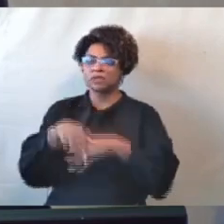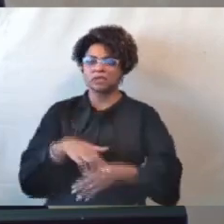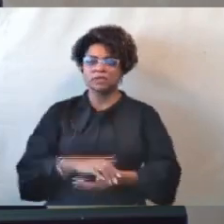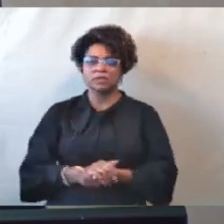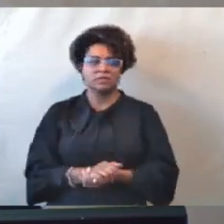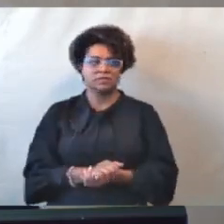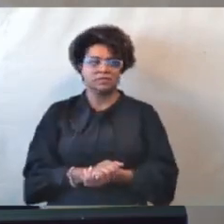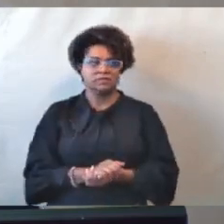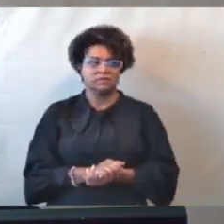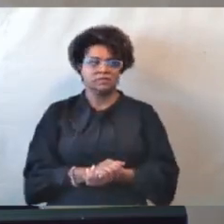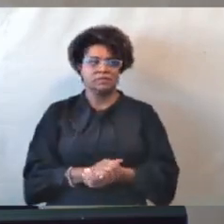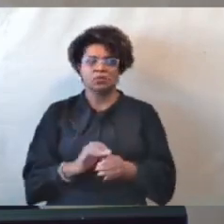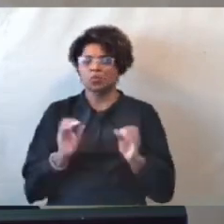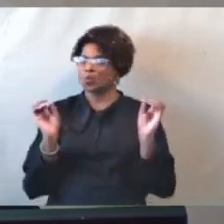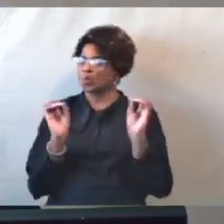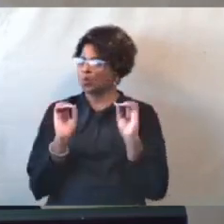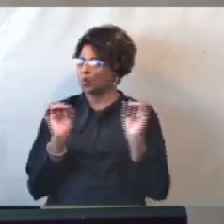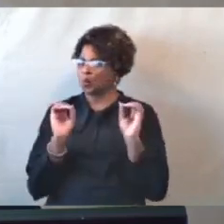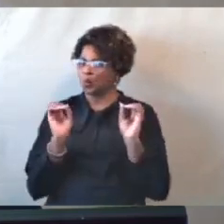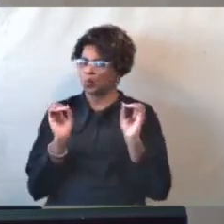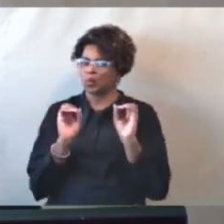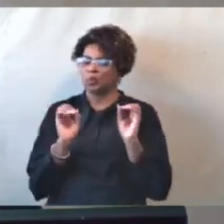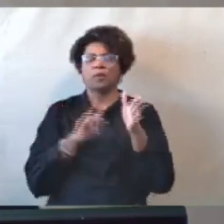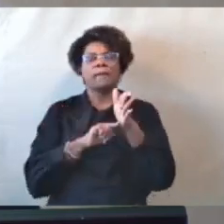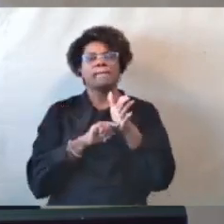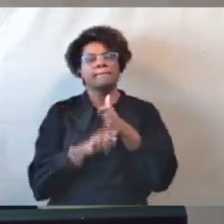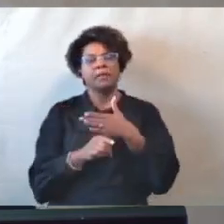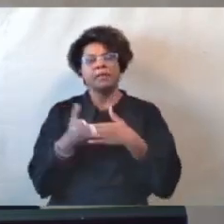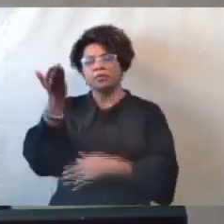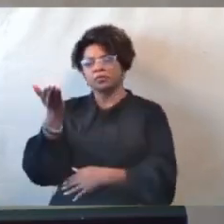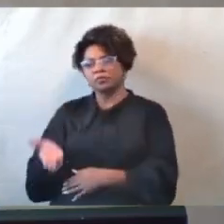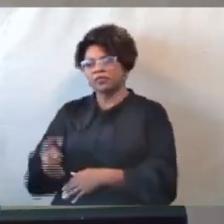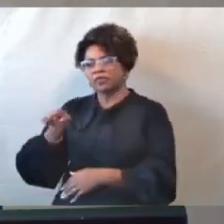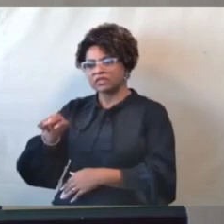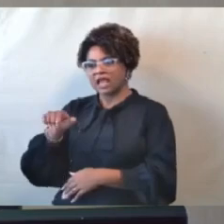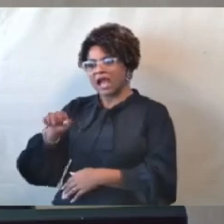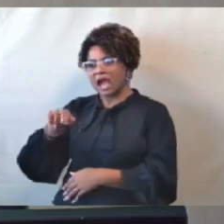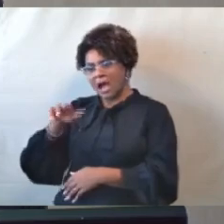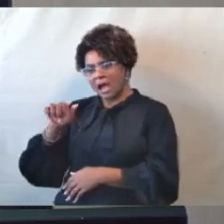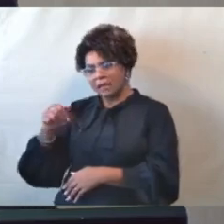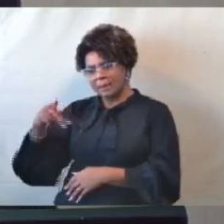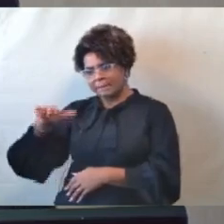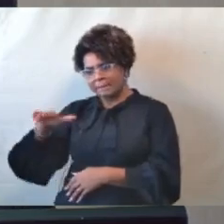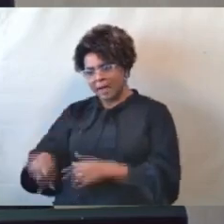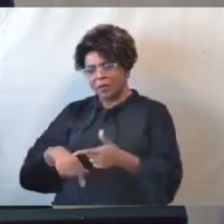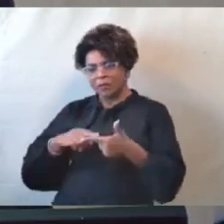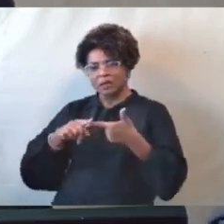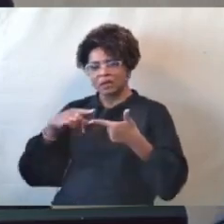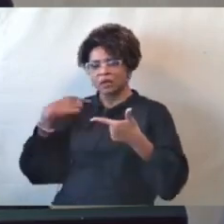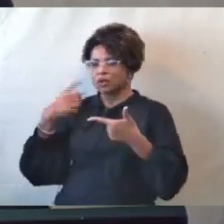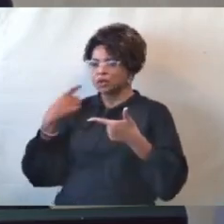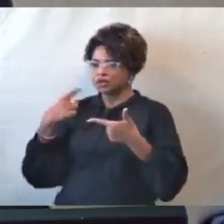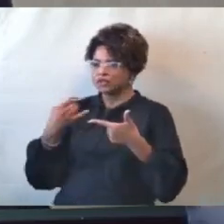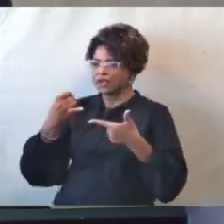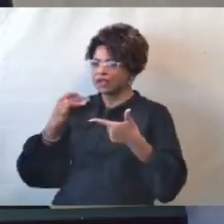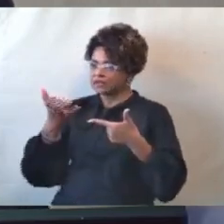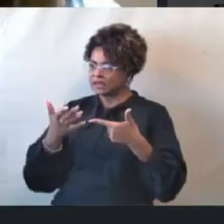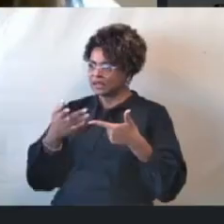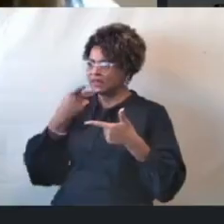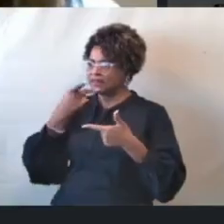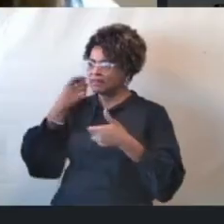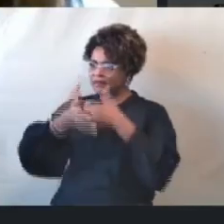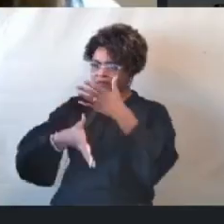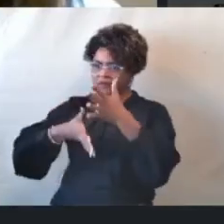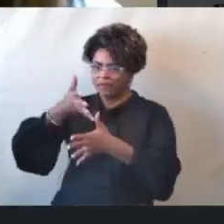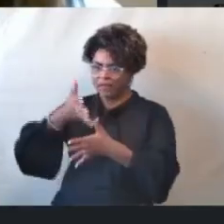Não havendo, eu indago a senhora Ana Paula e o doutor Fernando Couto se desejam se manifestar antes do